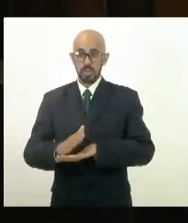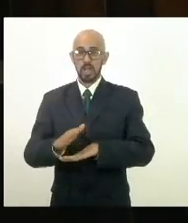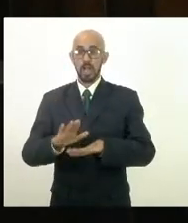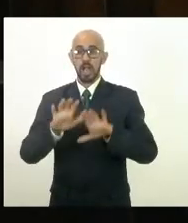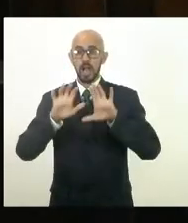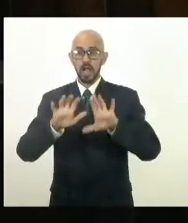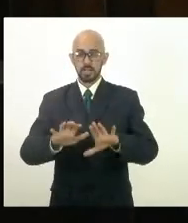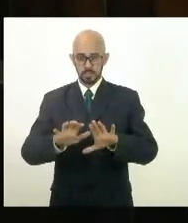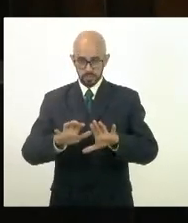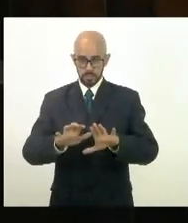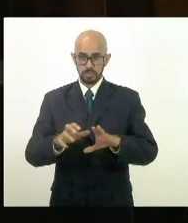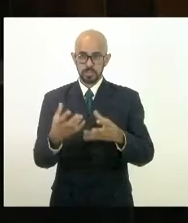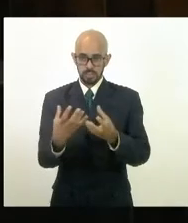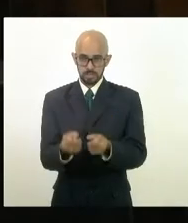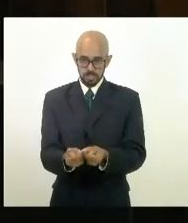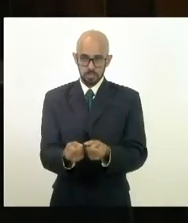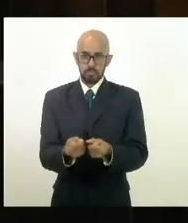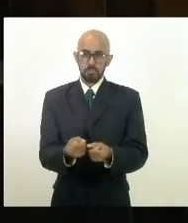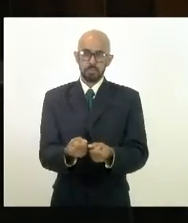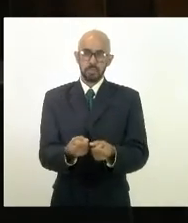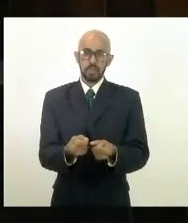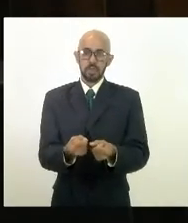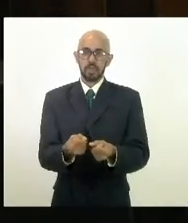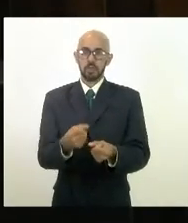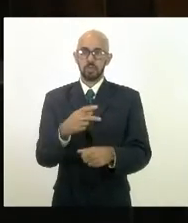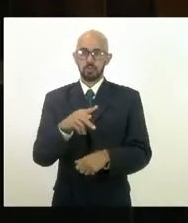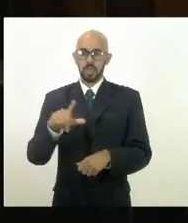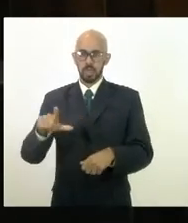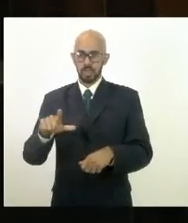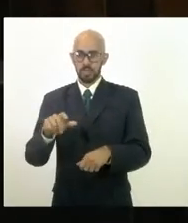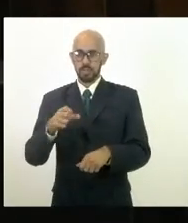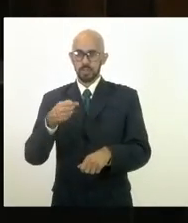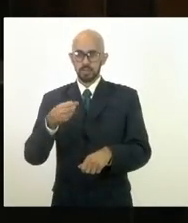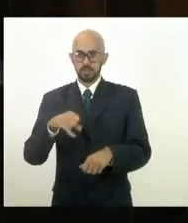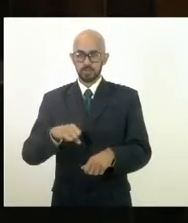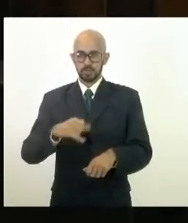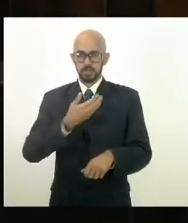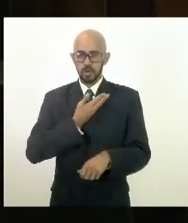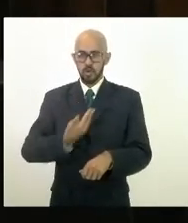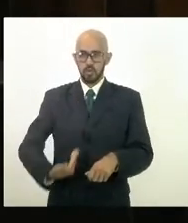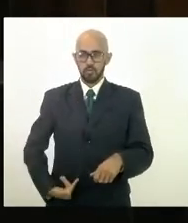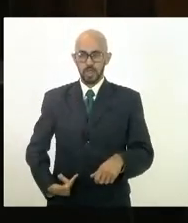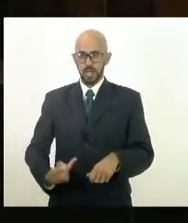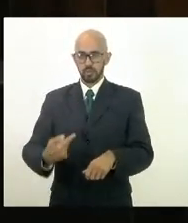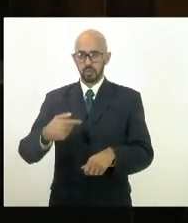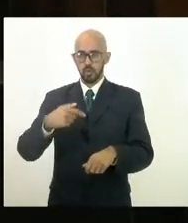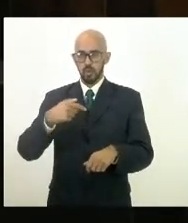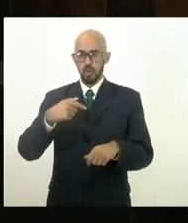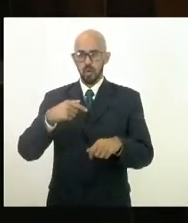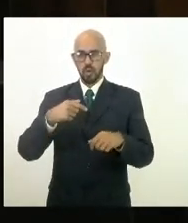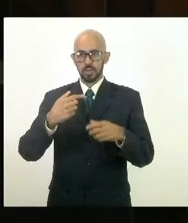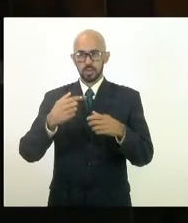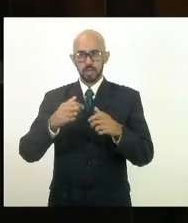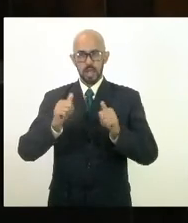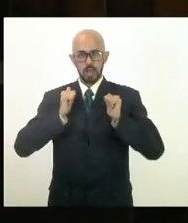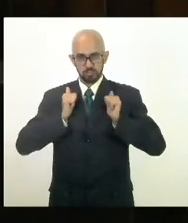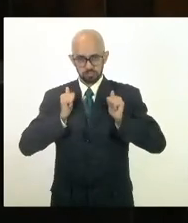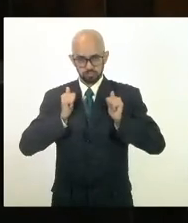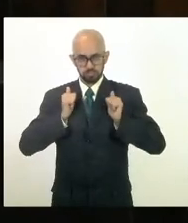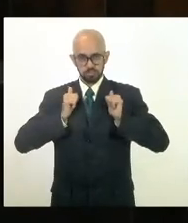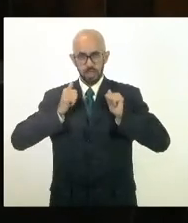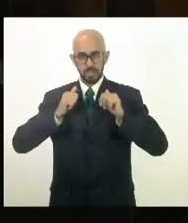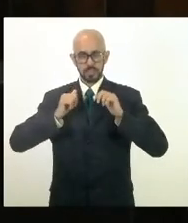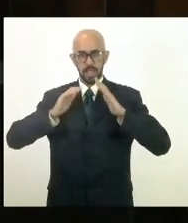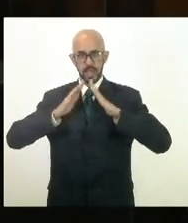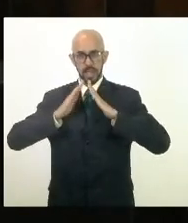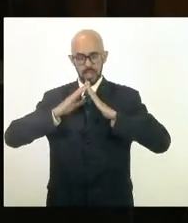que recebê-lo. Afinal de contas, se o governador está sendo omisso, essa casa está sendo proativa em respaldar